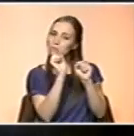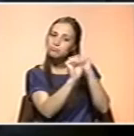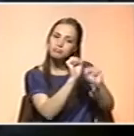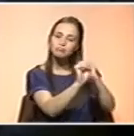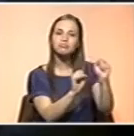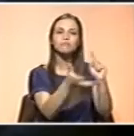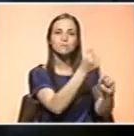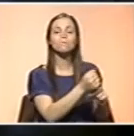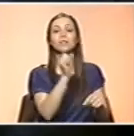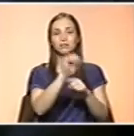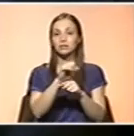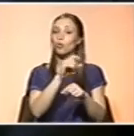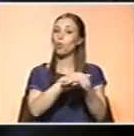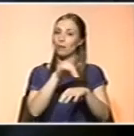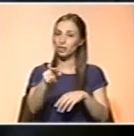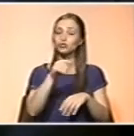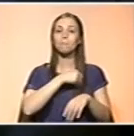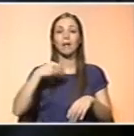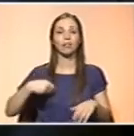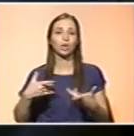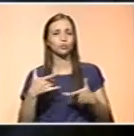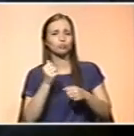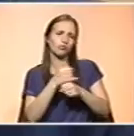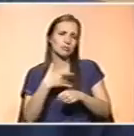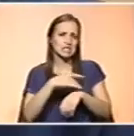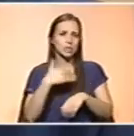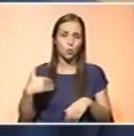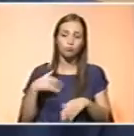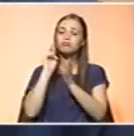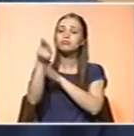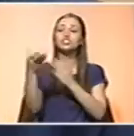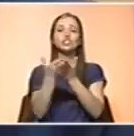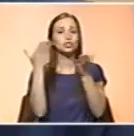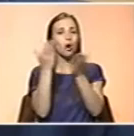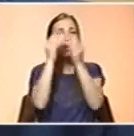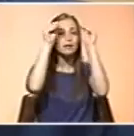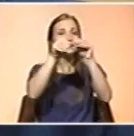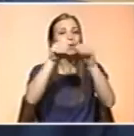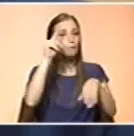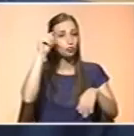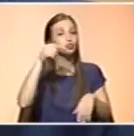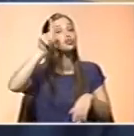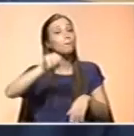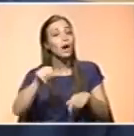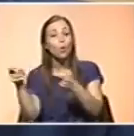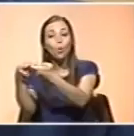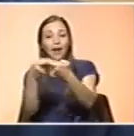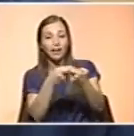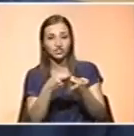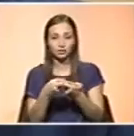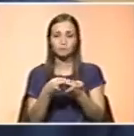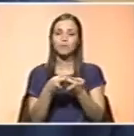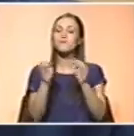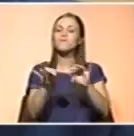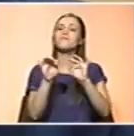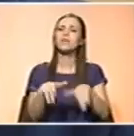Por isso é que os personagens de saúde devem deslocar estas escolas para dar não só educação aos professores mas também aos colegas indígenas. José Luiz Medina, estamos a